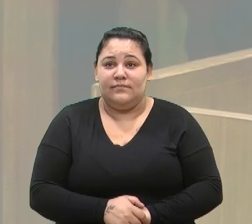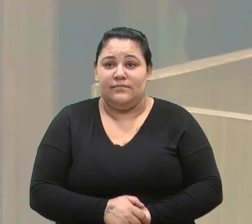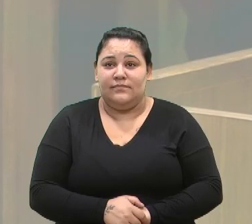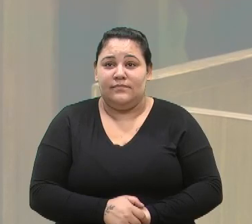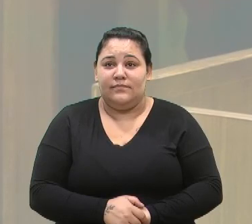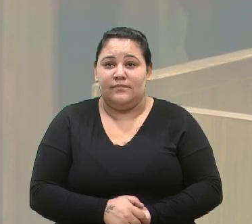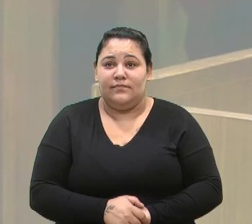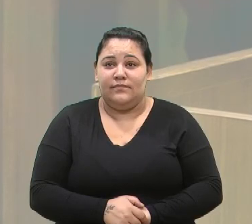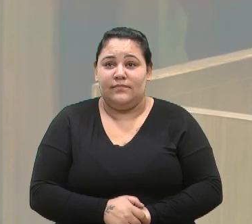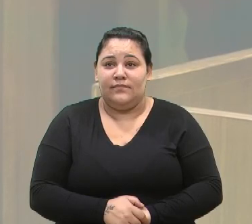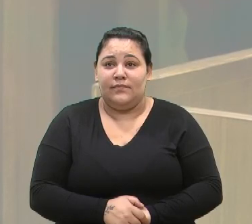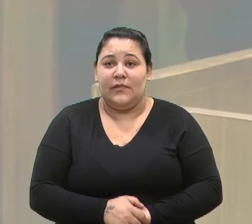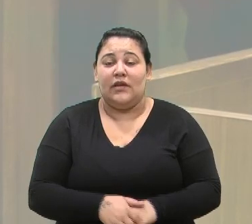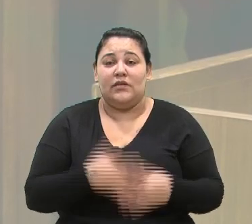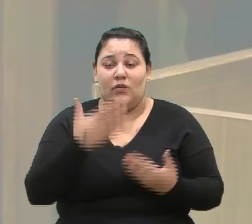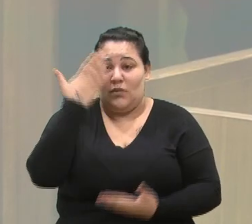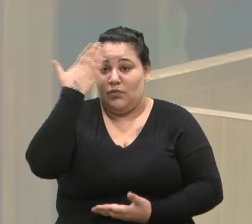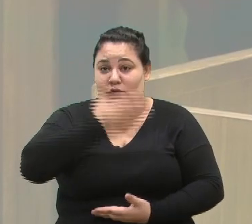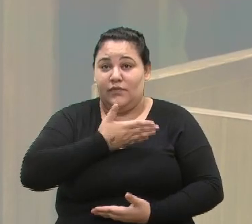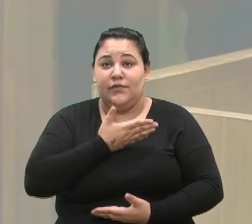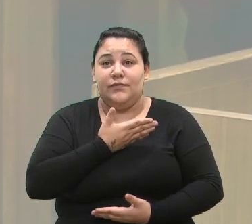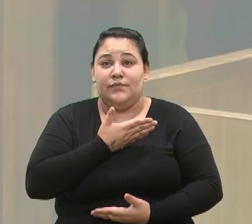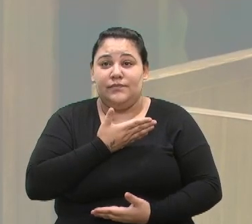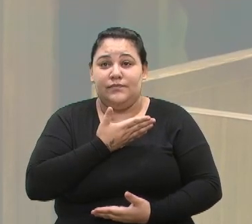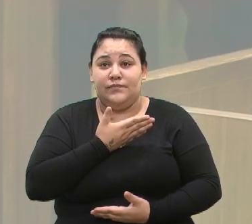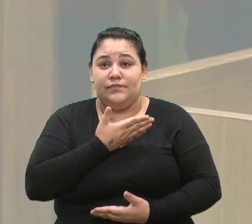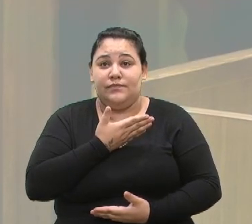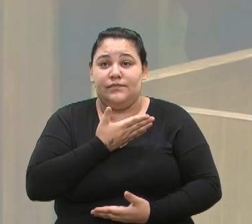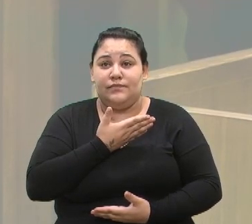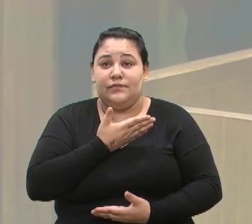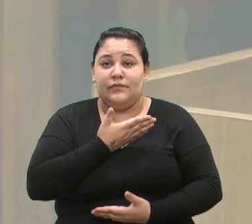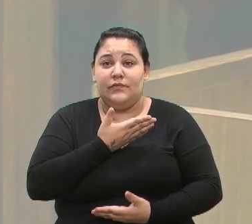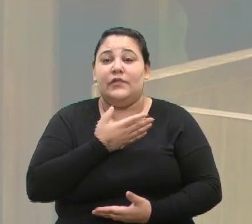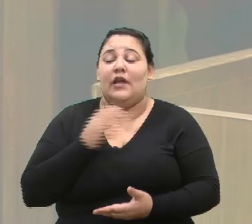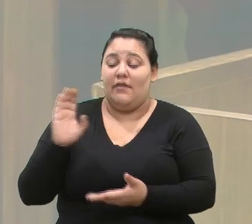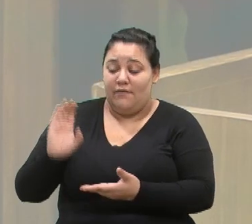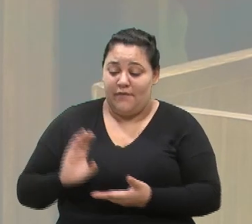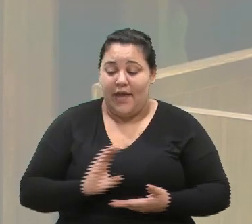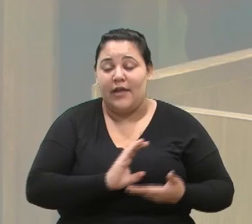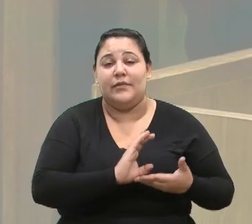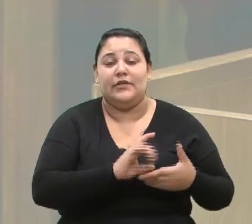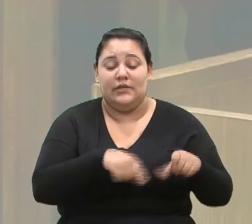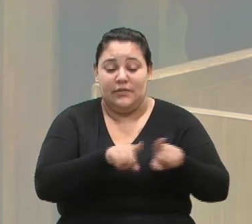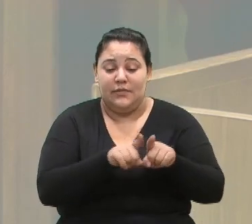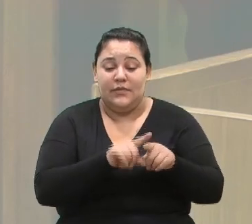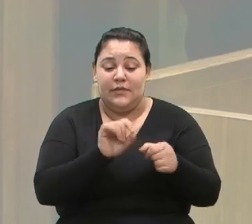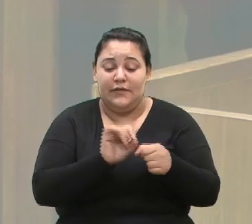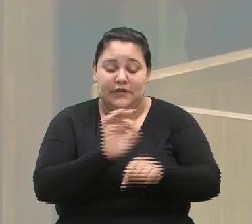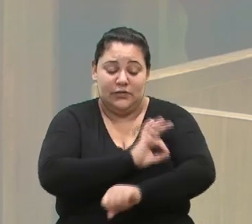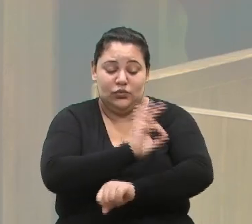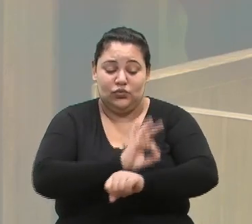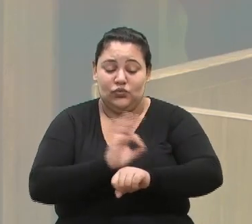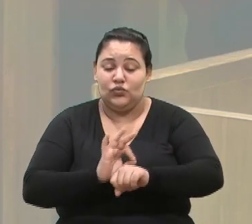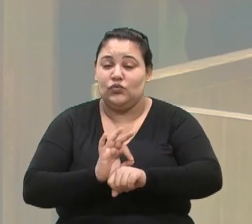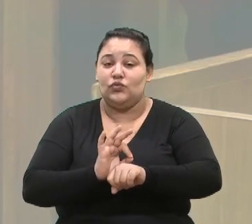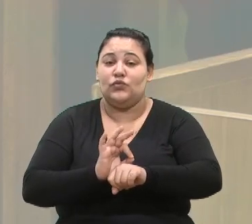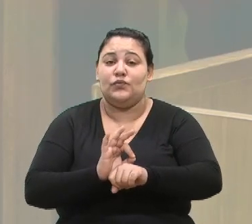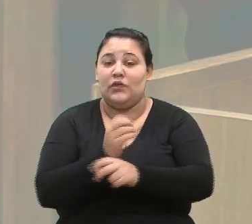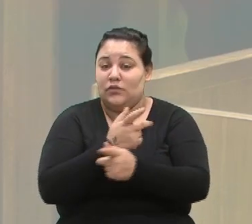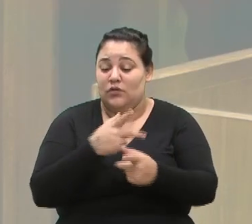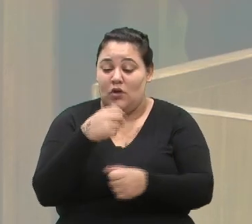Então, a prova está aí que está chegando também recursos para recapiamentos. São áreas do Samai, que o município